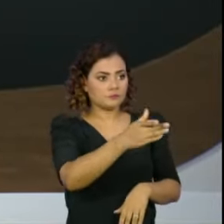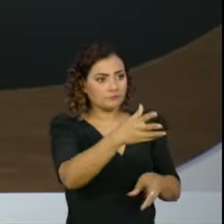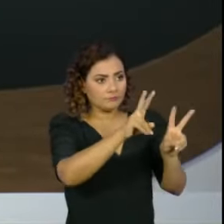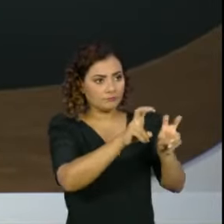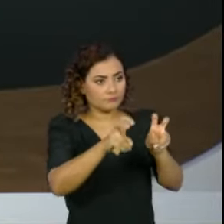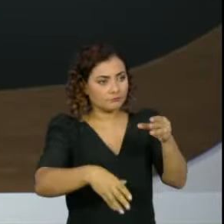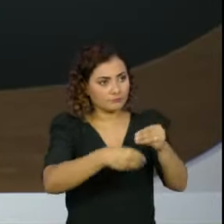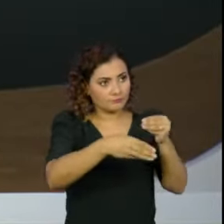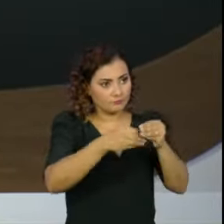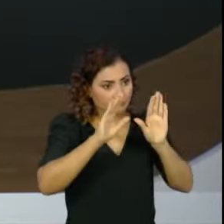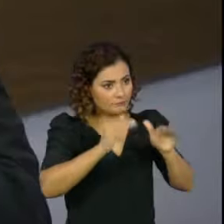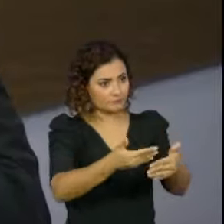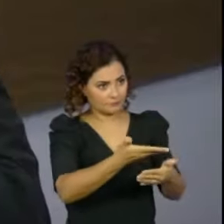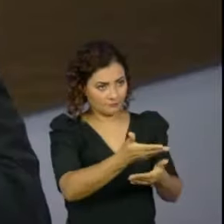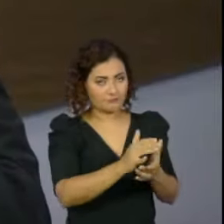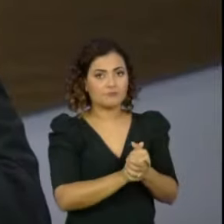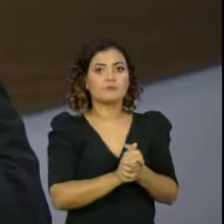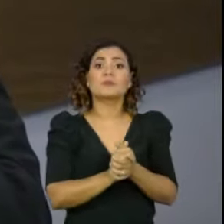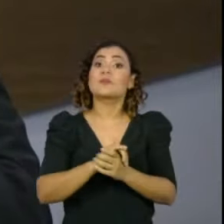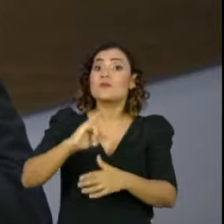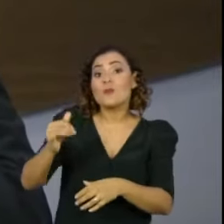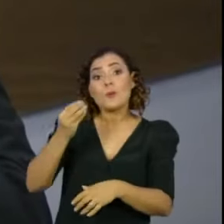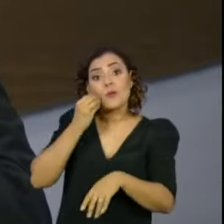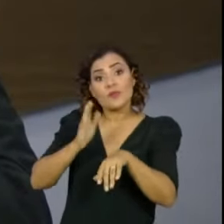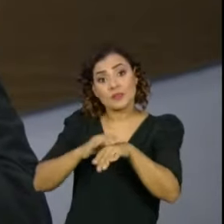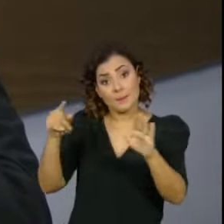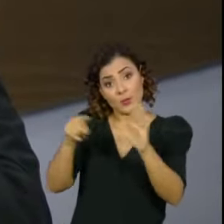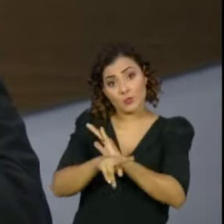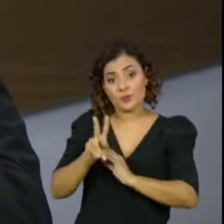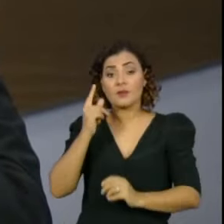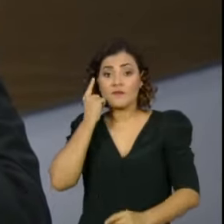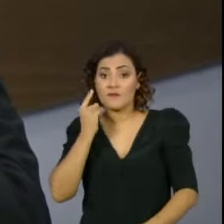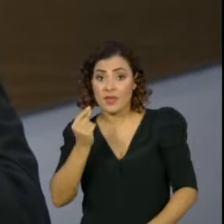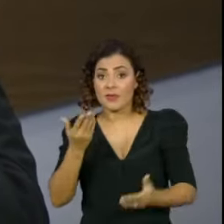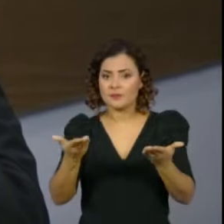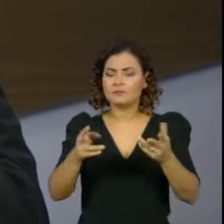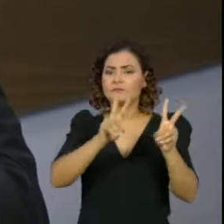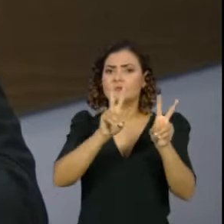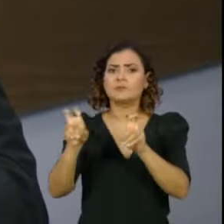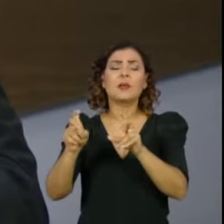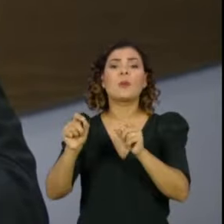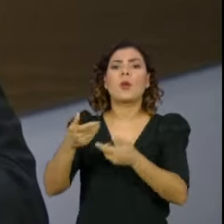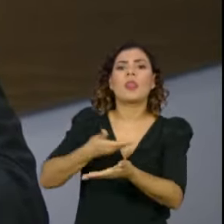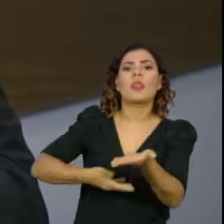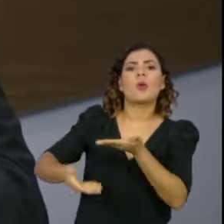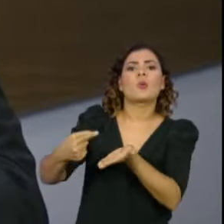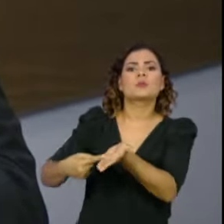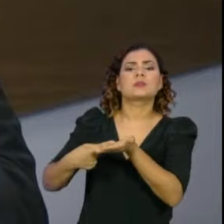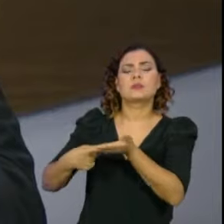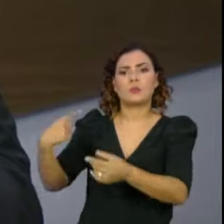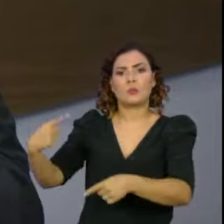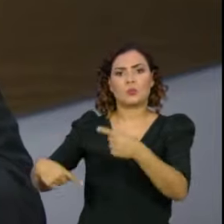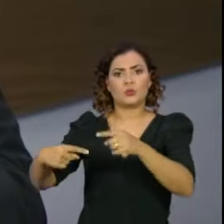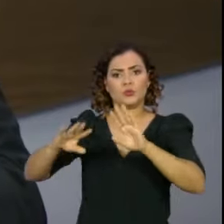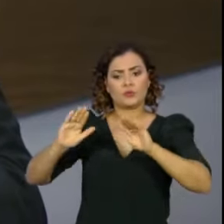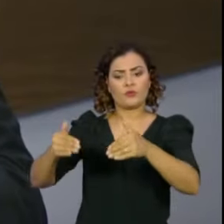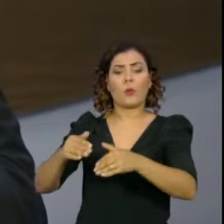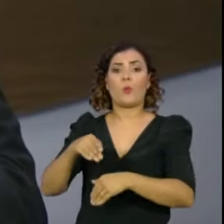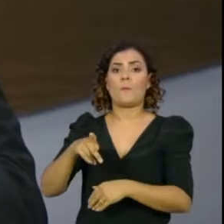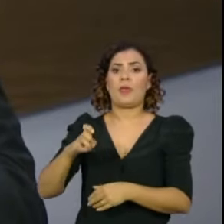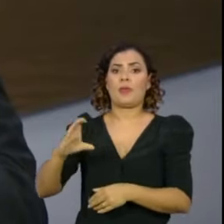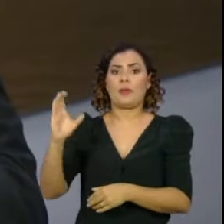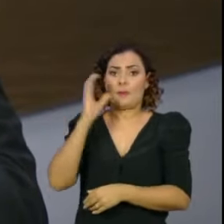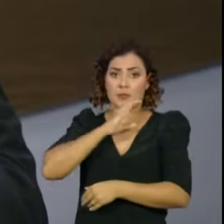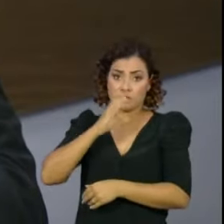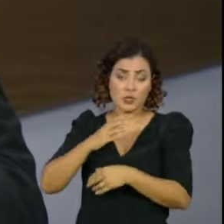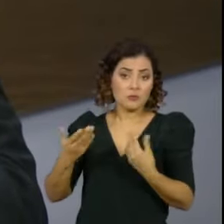aspectos específicos. Perfeito. Vou aproveitar, então, a pergunta da Vera para falar um pouco sobre as negociações políticas em torno da PEC emergencial